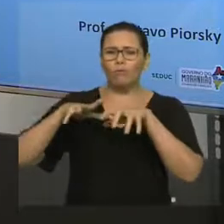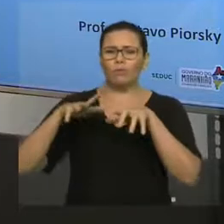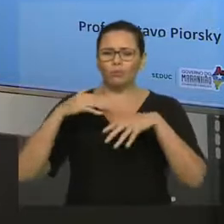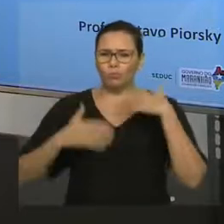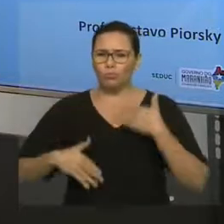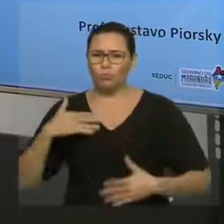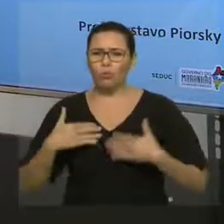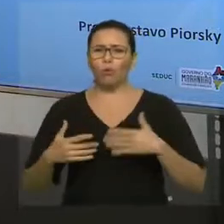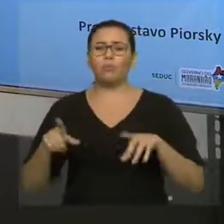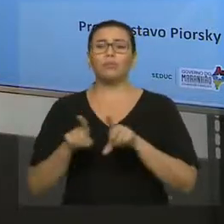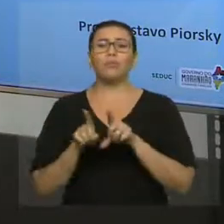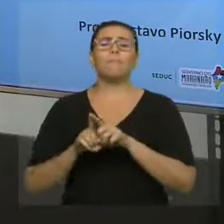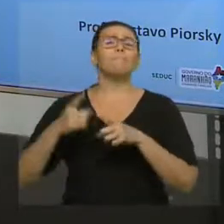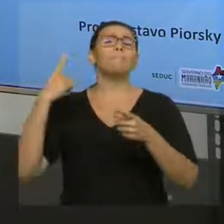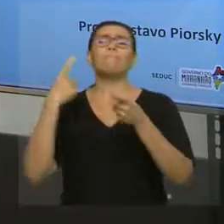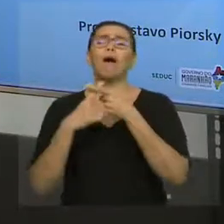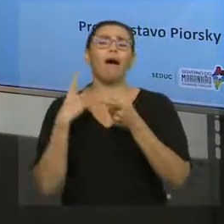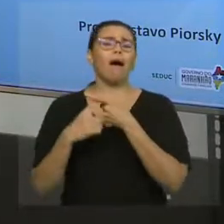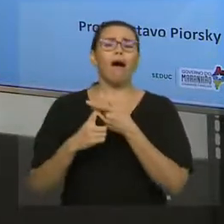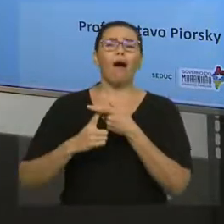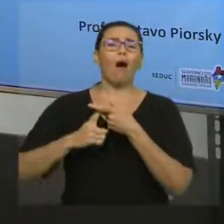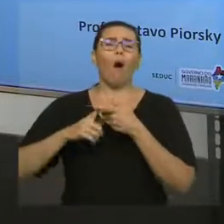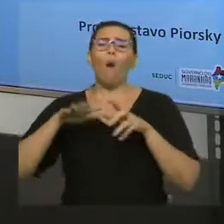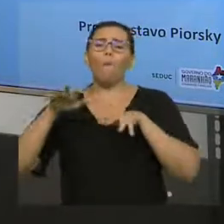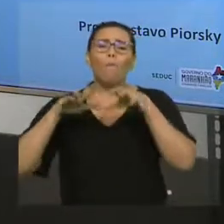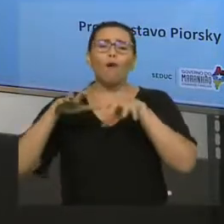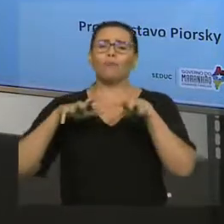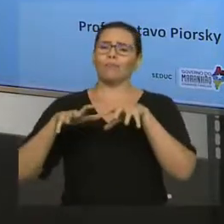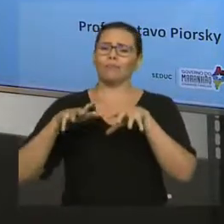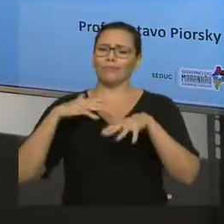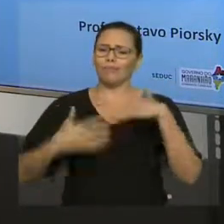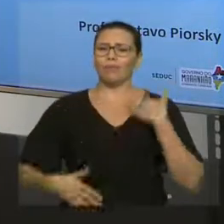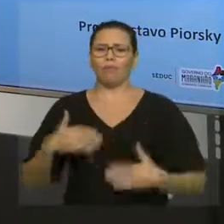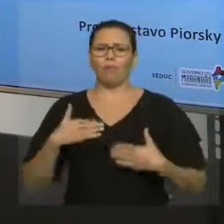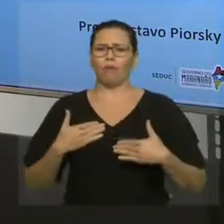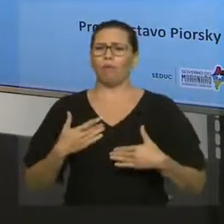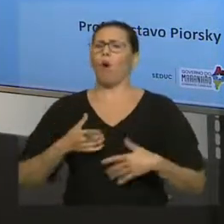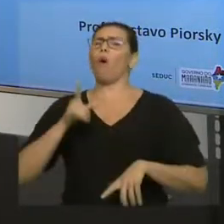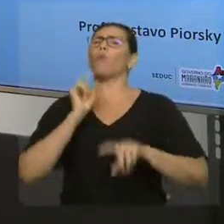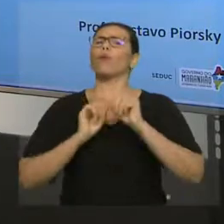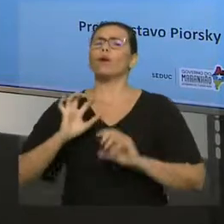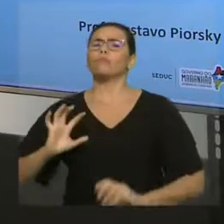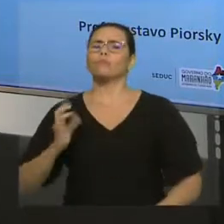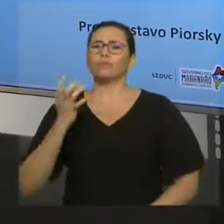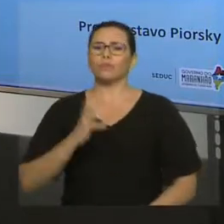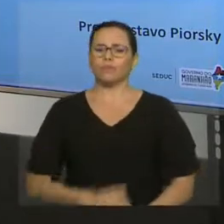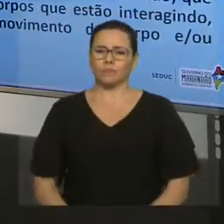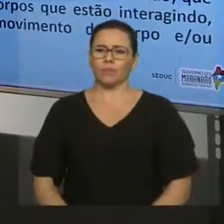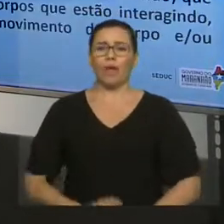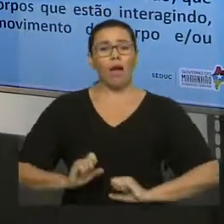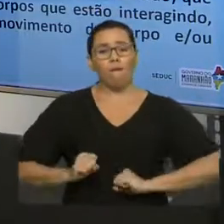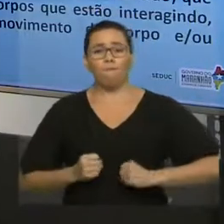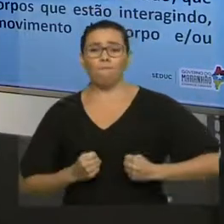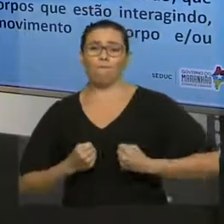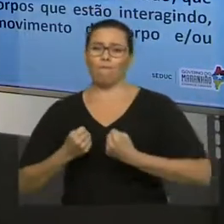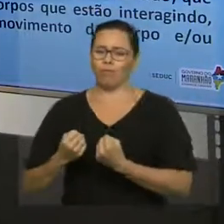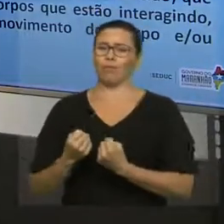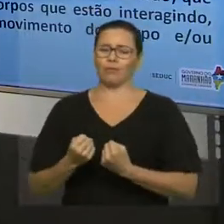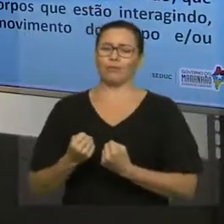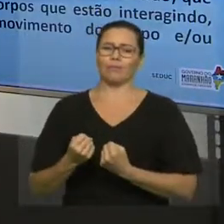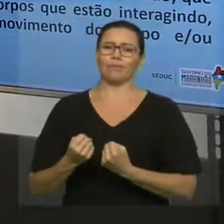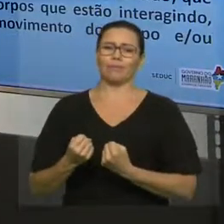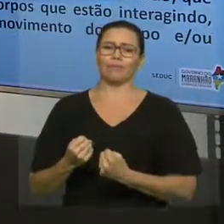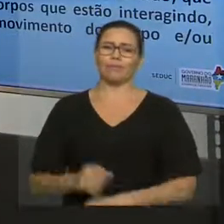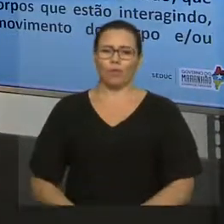movimento. Quem causa o movimento em um determinado corpo é a grandeza física chamada de força, ou seja, eu vou relacionar